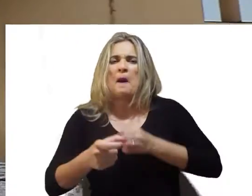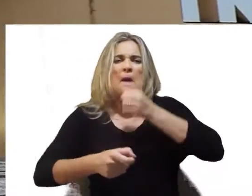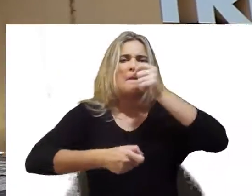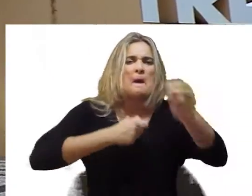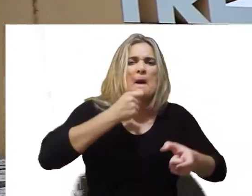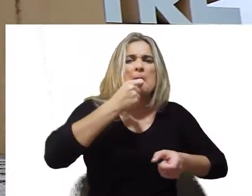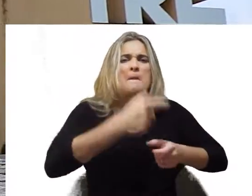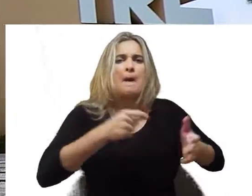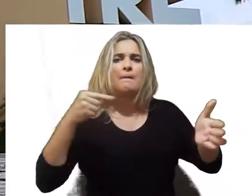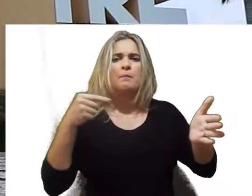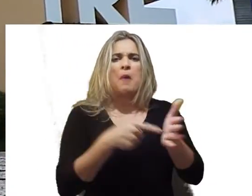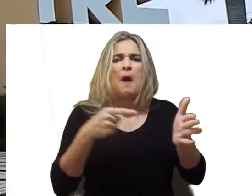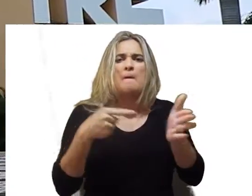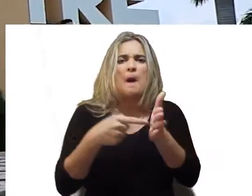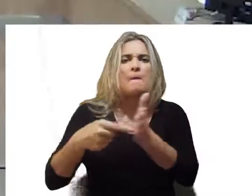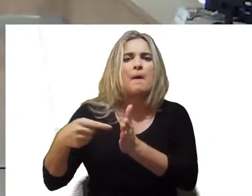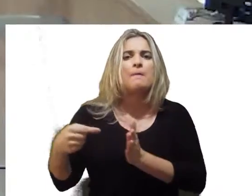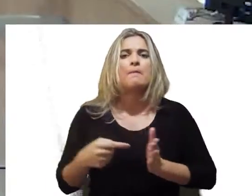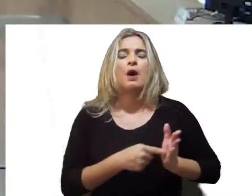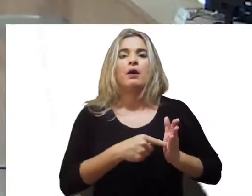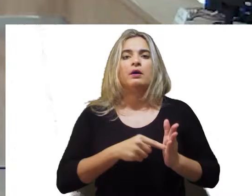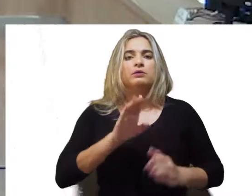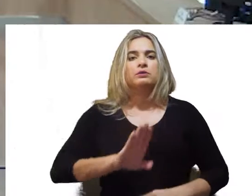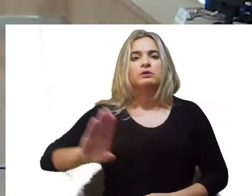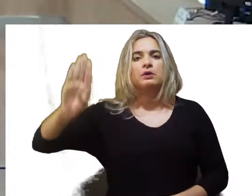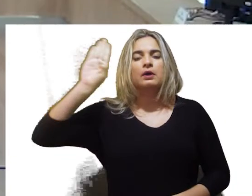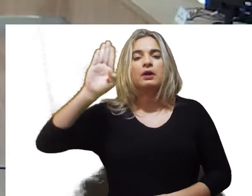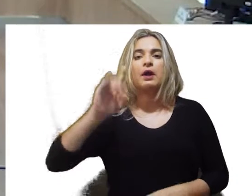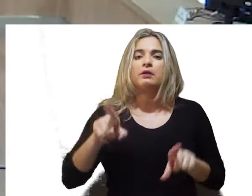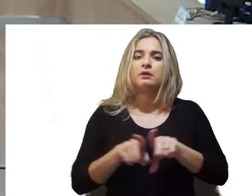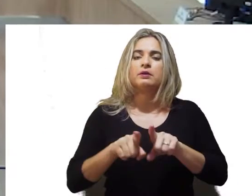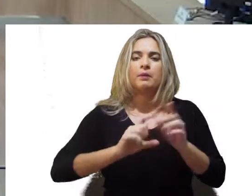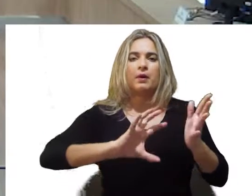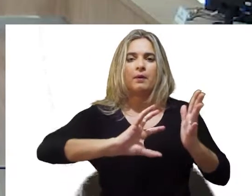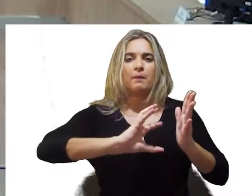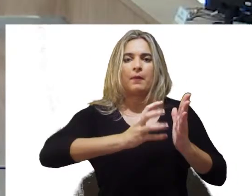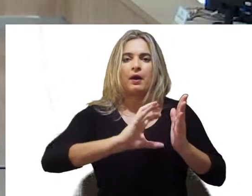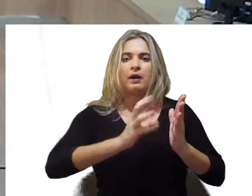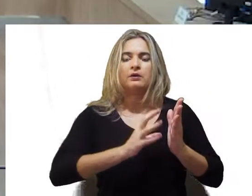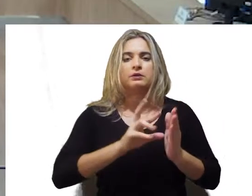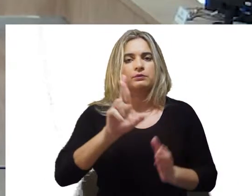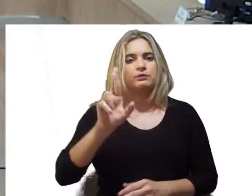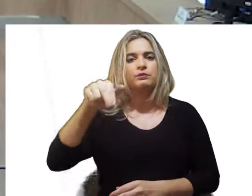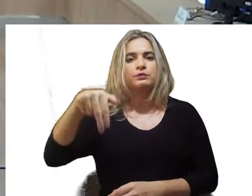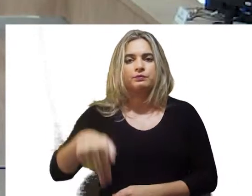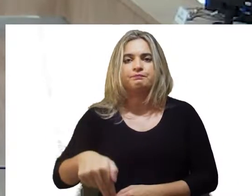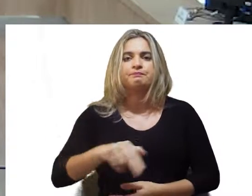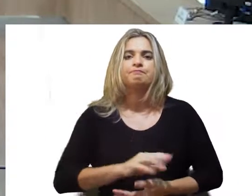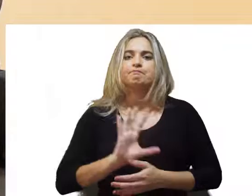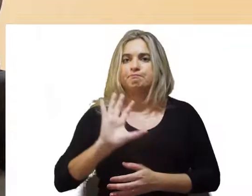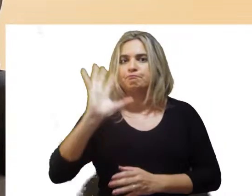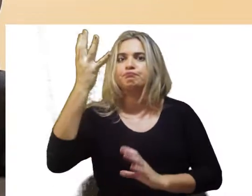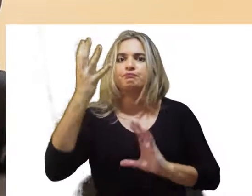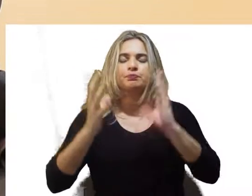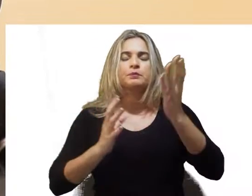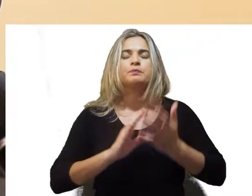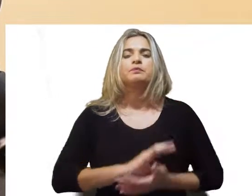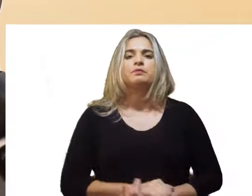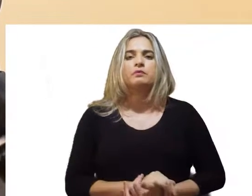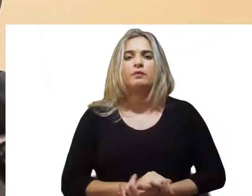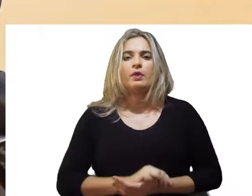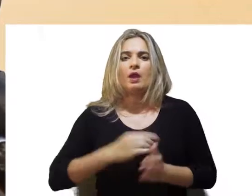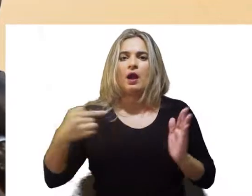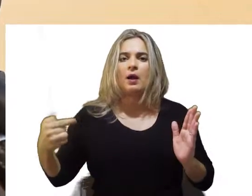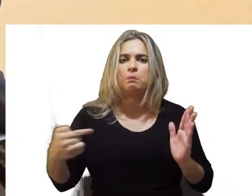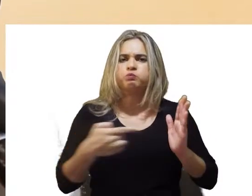relacionadas a irregularidades cometidas por candidatos e partidos enviadas ao Regional Eleitoral do Rio Grande do Norte. As denúncias